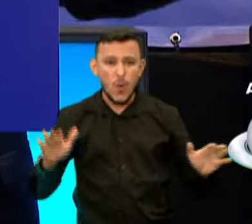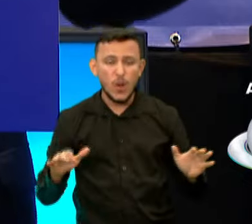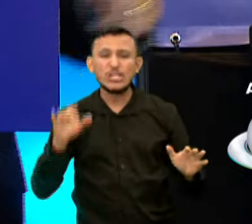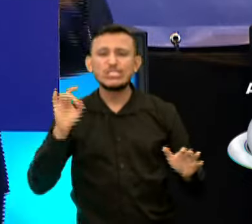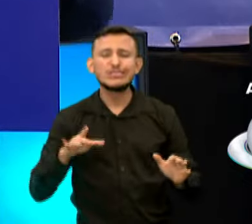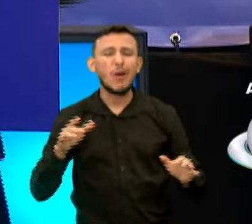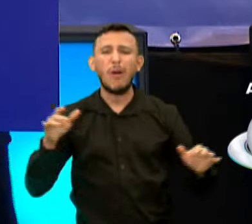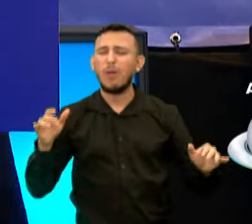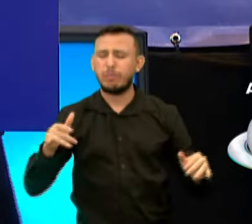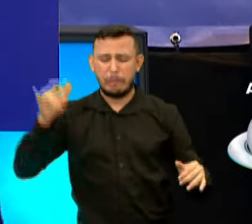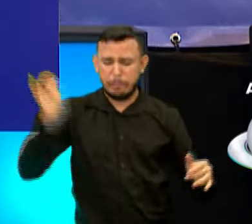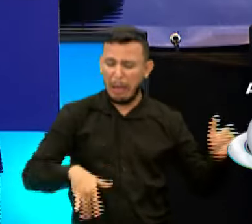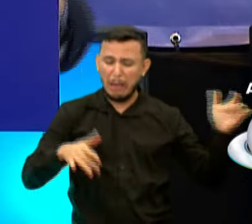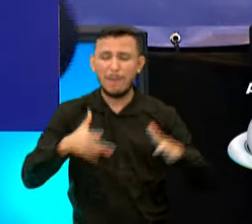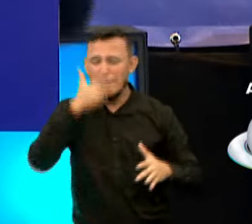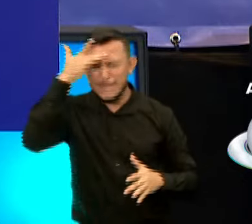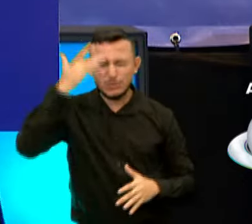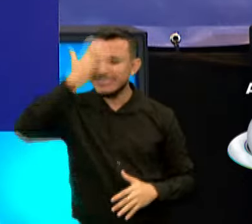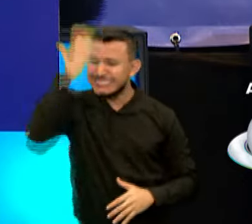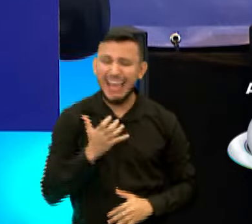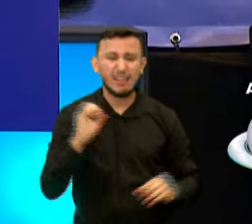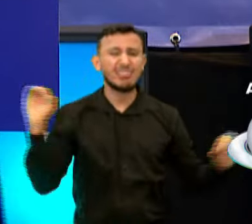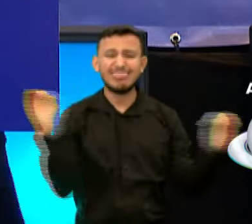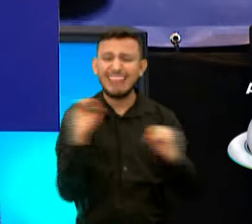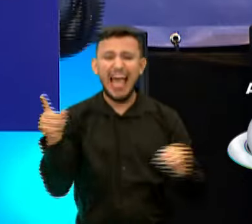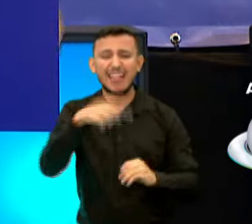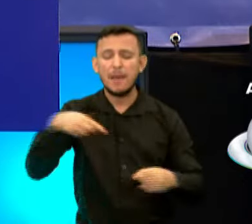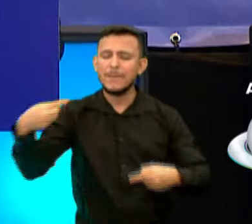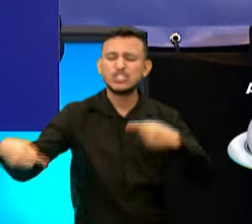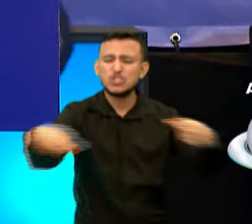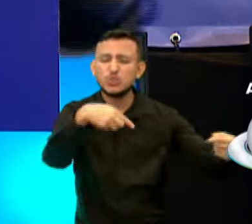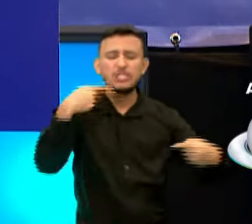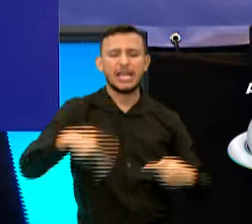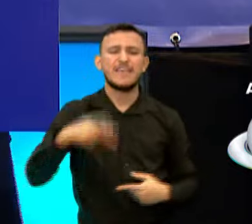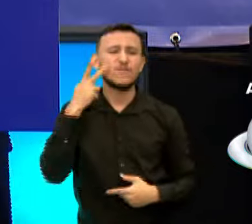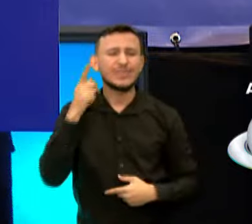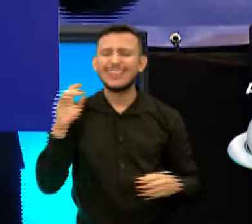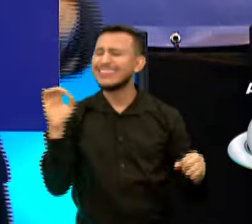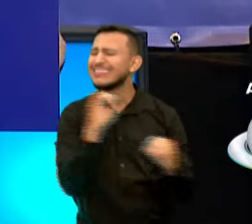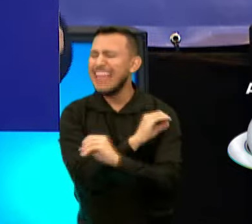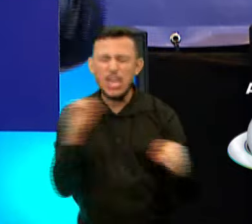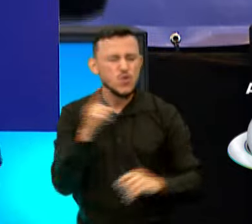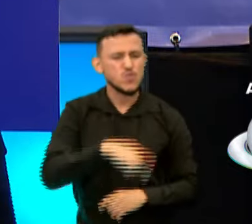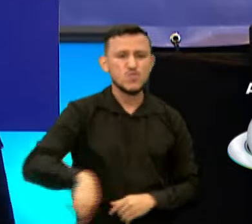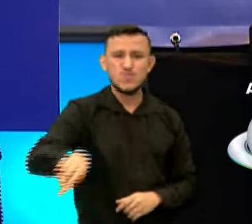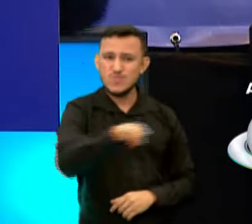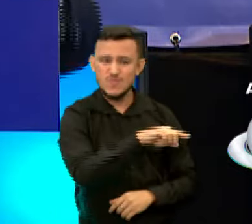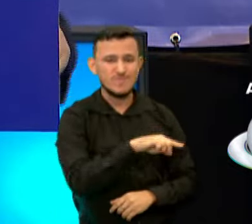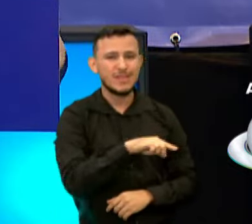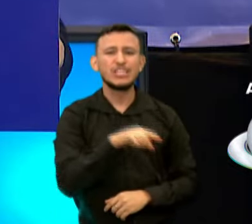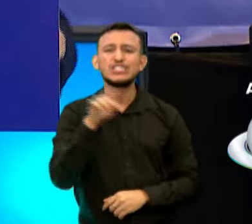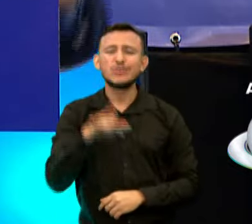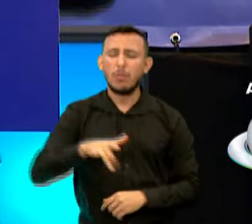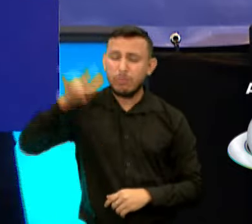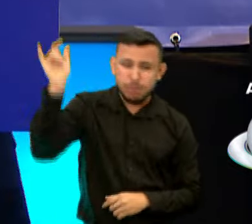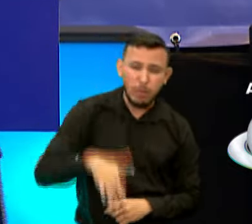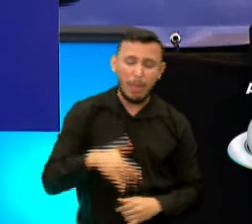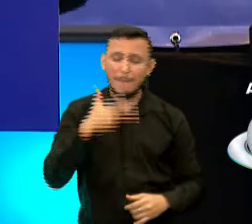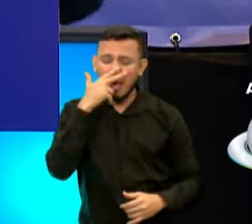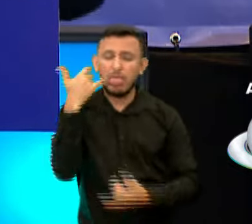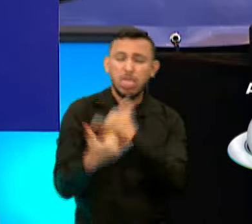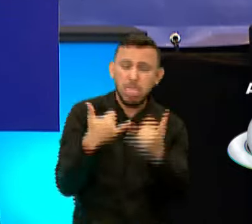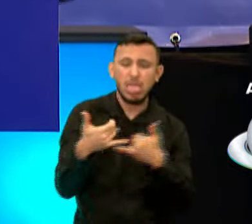só molecagem. Não tem um homem sério para discutir Fortaleza. Nenhum. Muita molecagem.